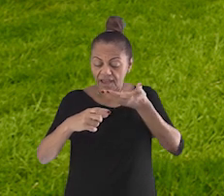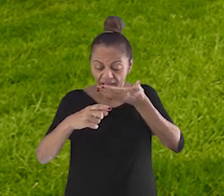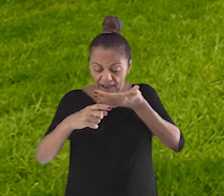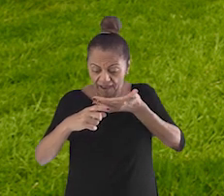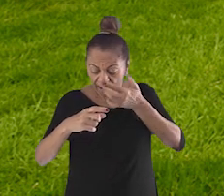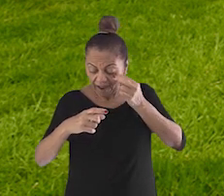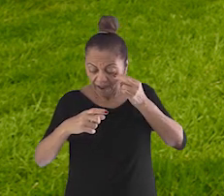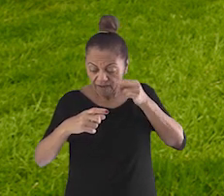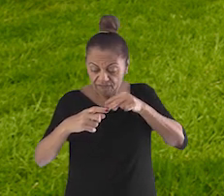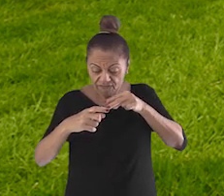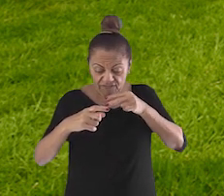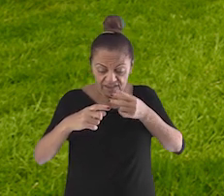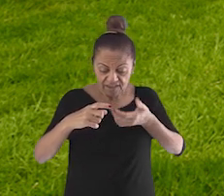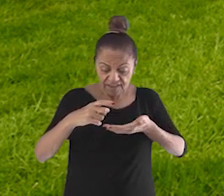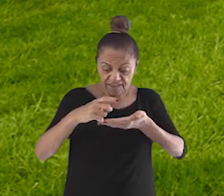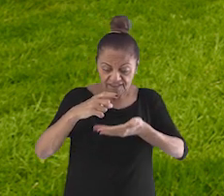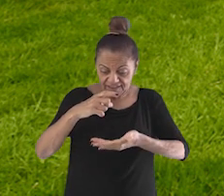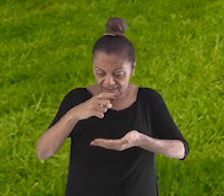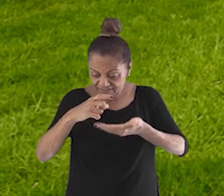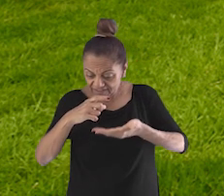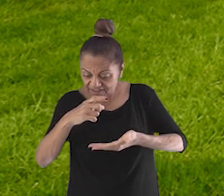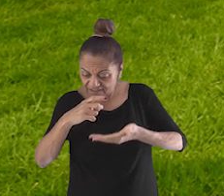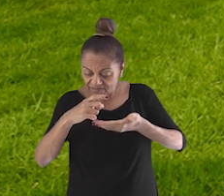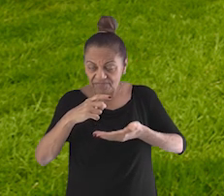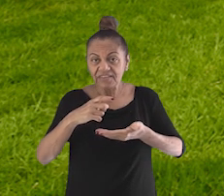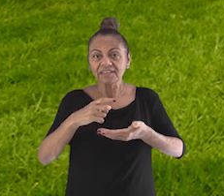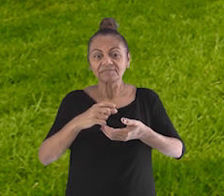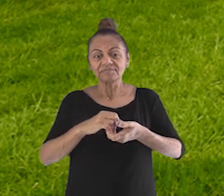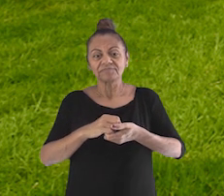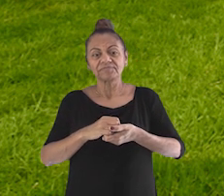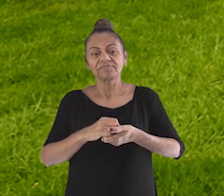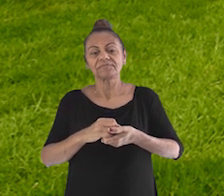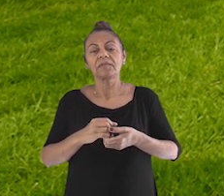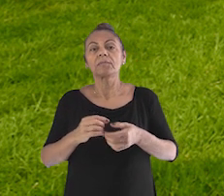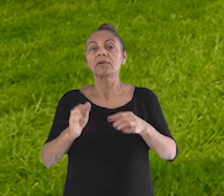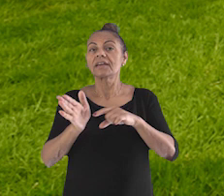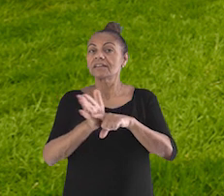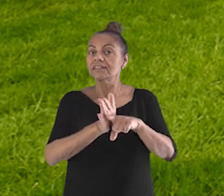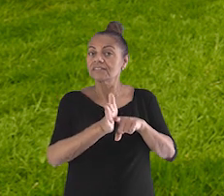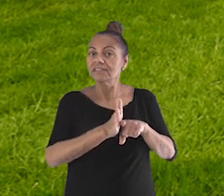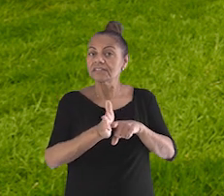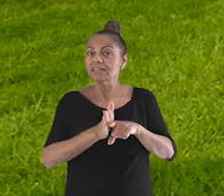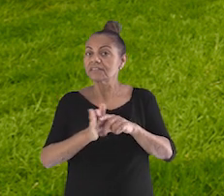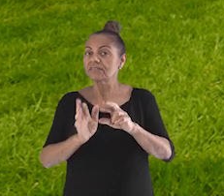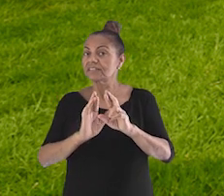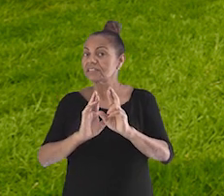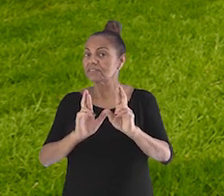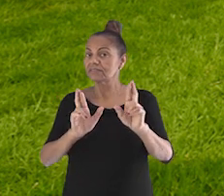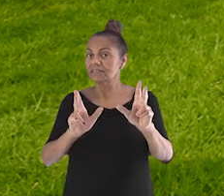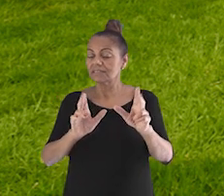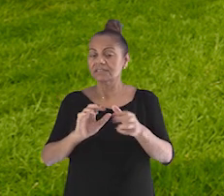mas essa aqui nós fizemos colorida, porque nossa investigação será um pouco diferente.